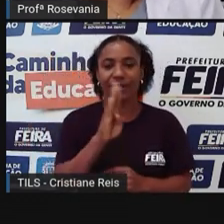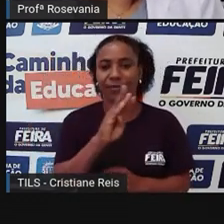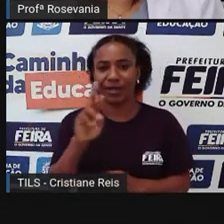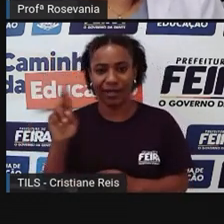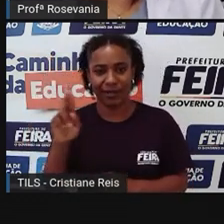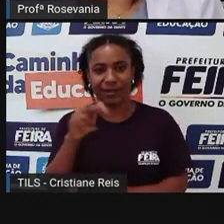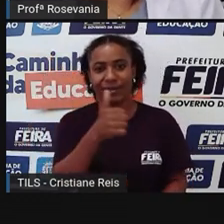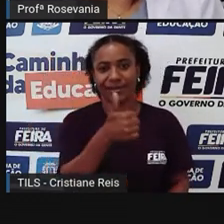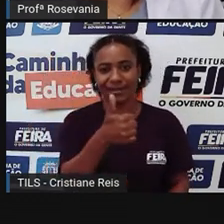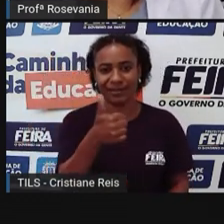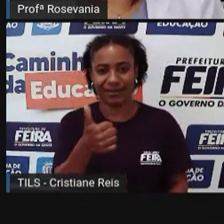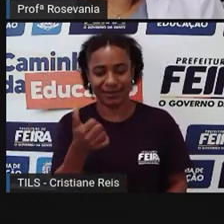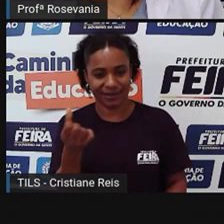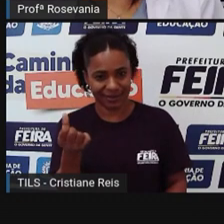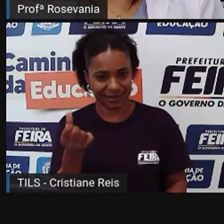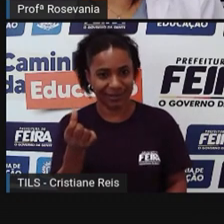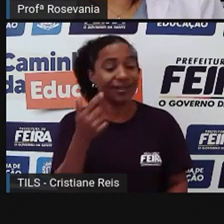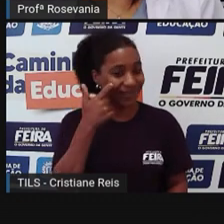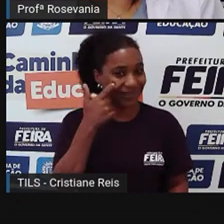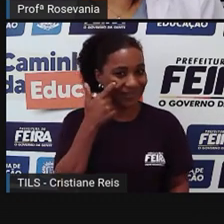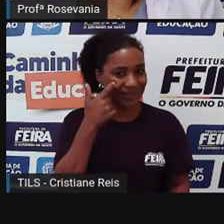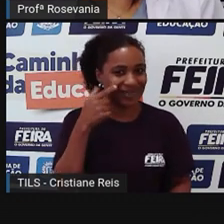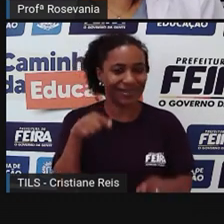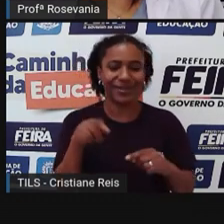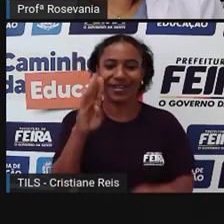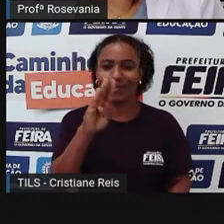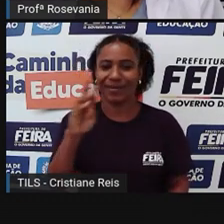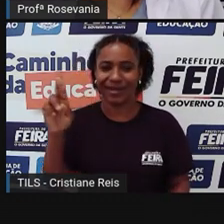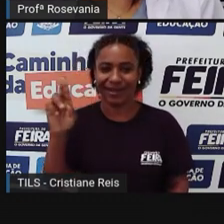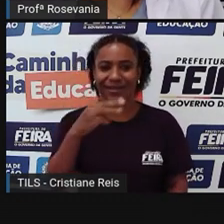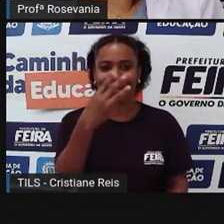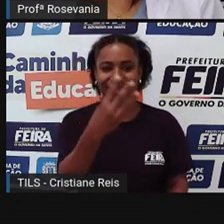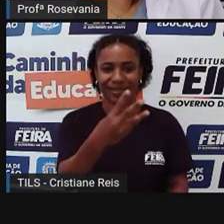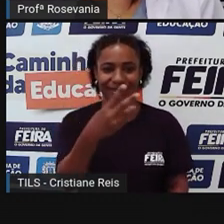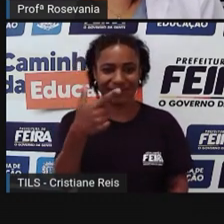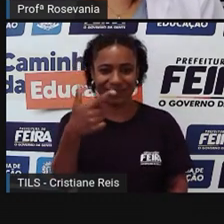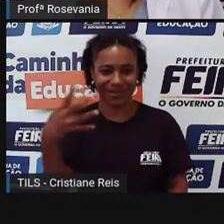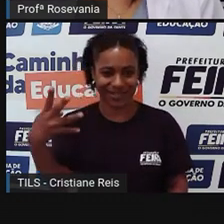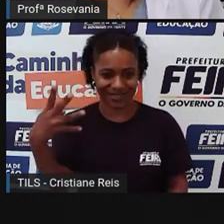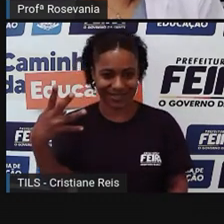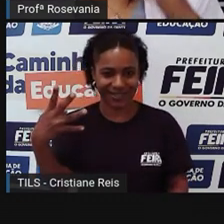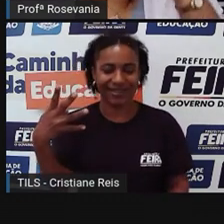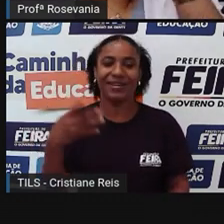a BR-324, que é a novinha aqui, continua esse pedacinho e vai pra cá, né,